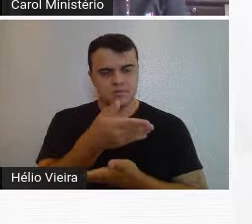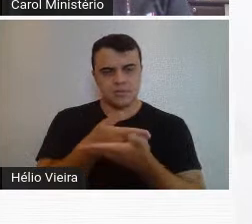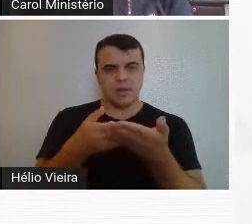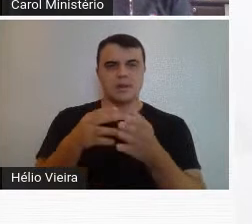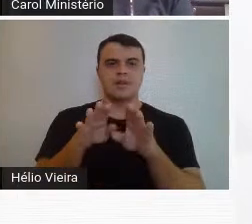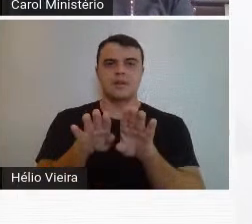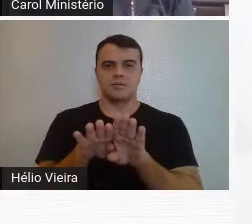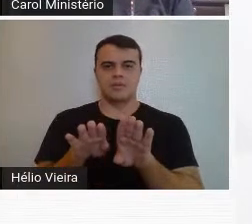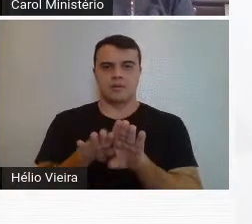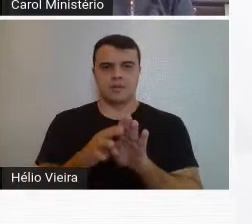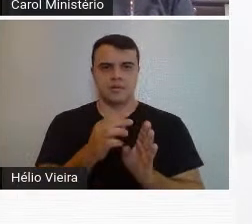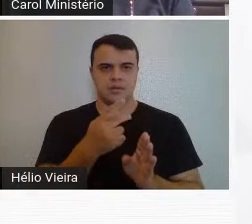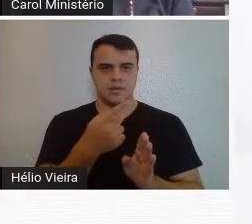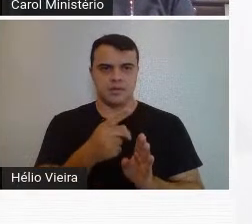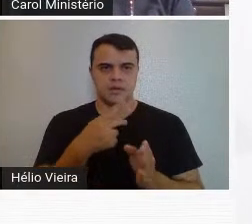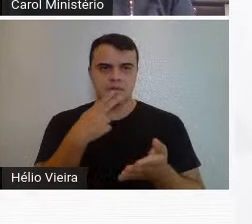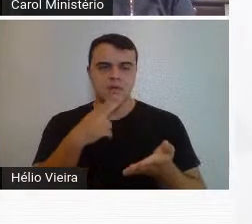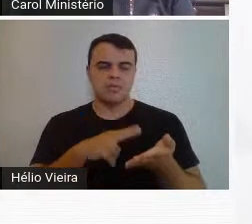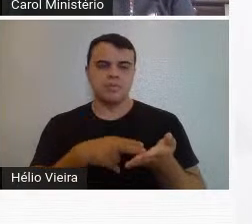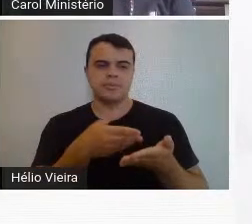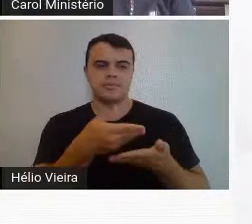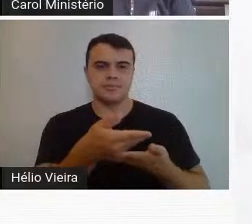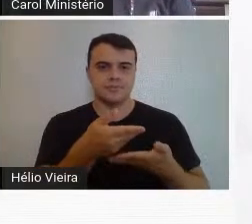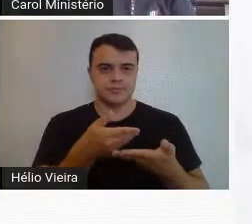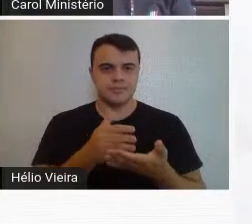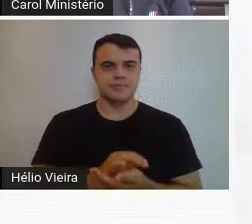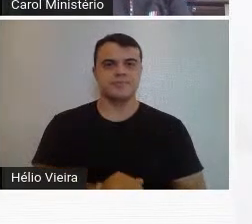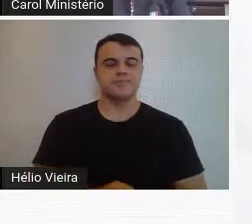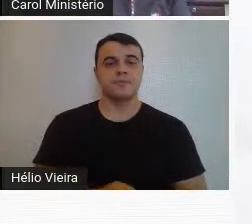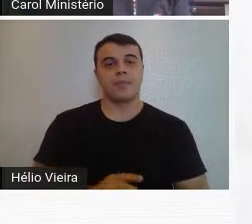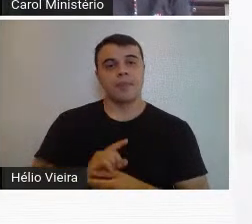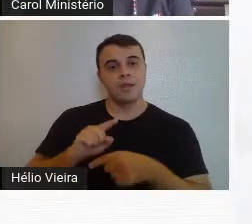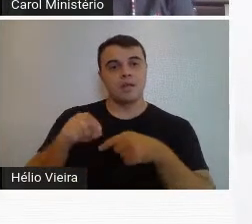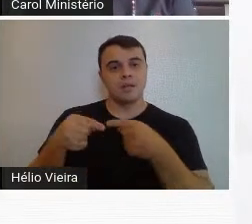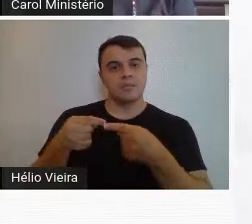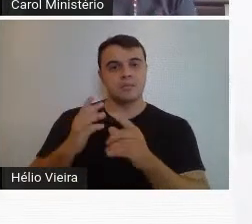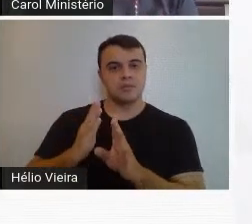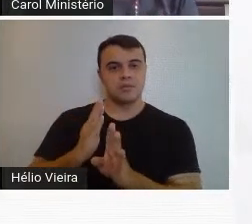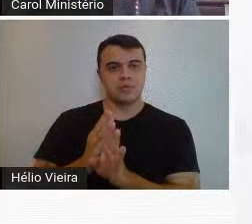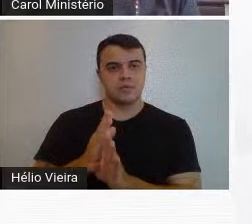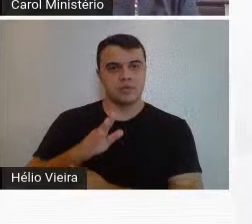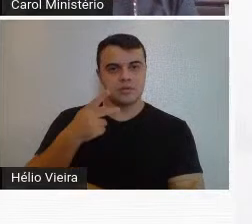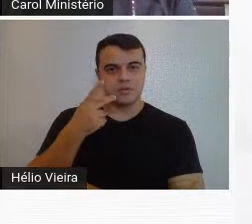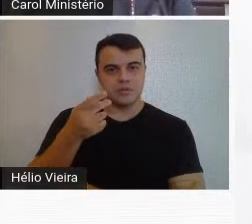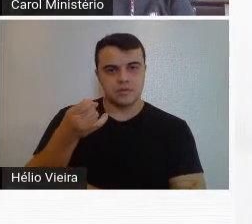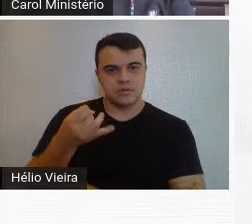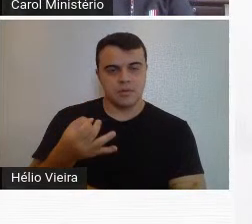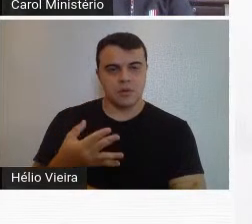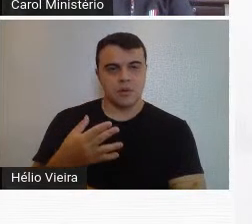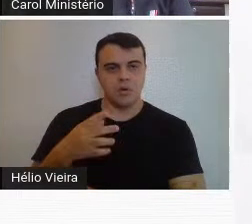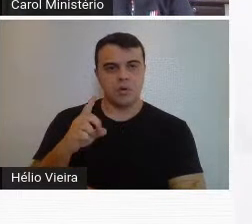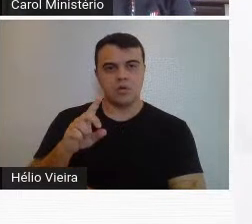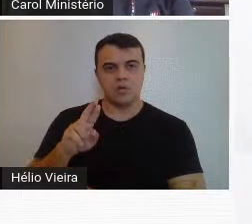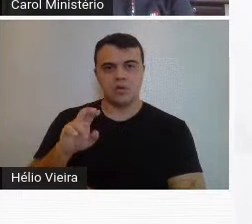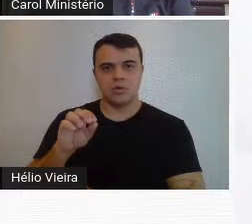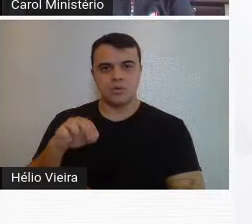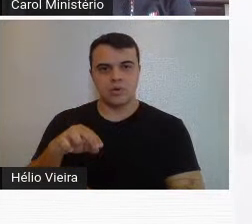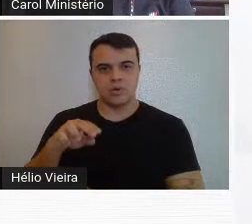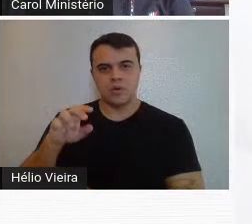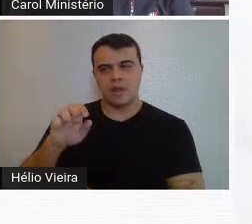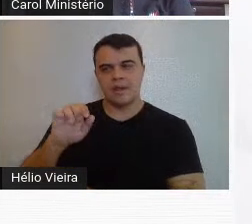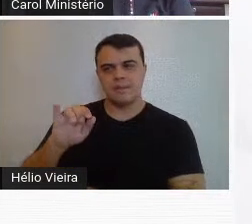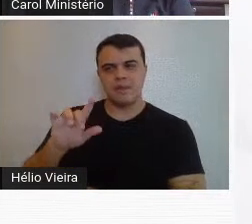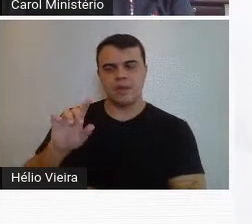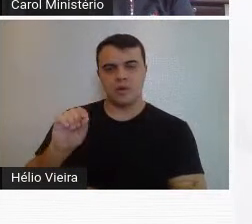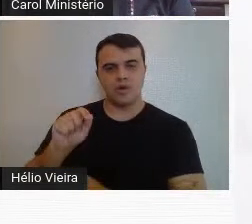também através das correspondências. Depois desse encontro, gente, como eu já disse, o Drummond e o Emílio Moura, eles